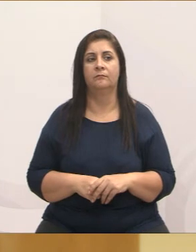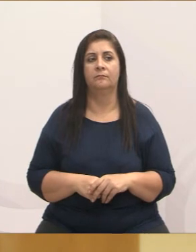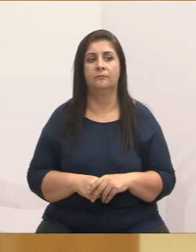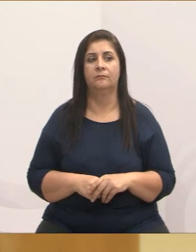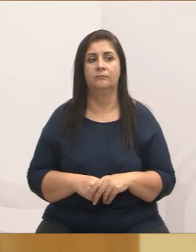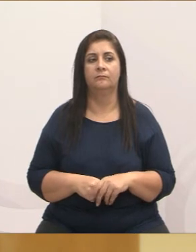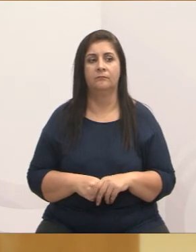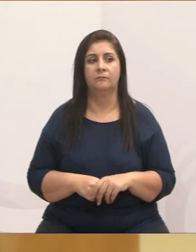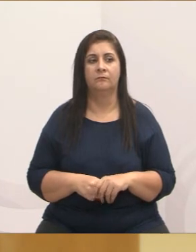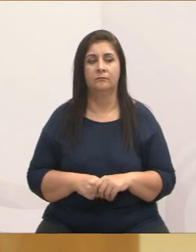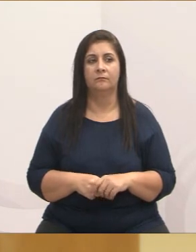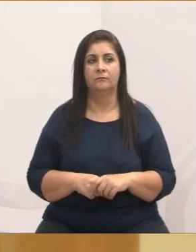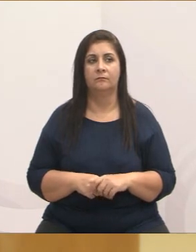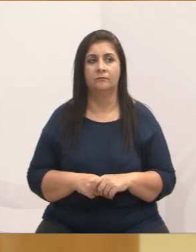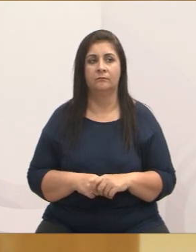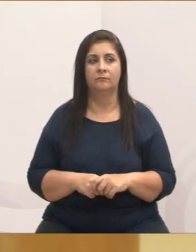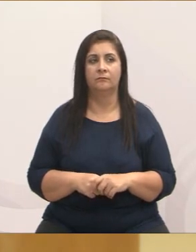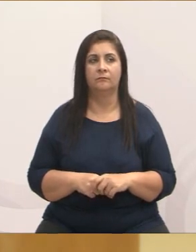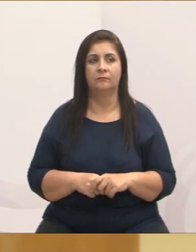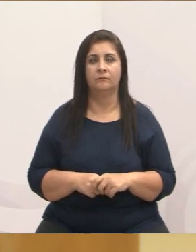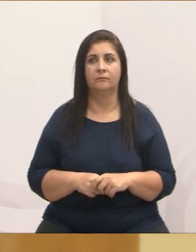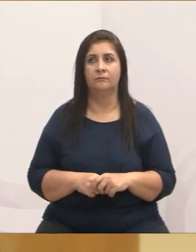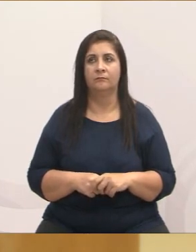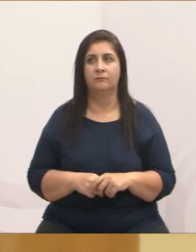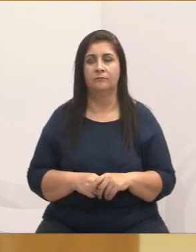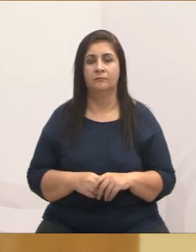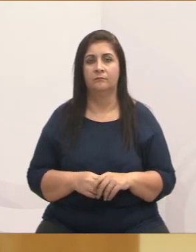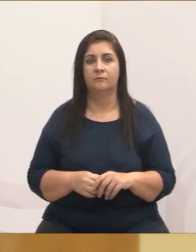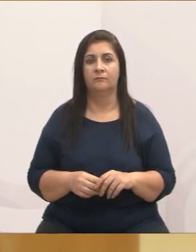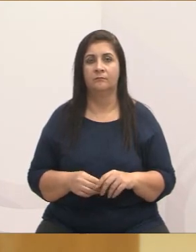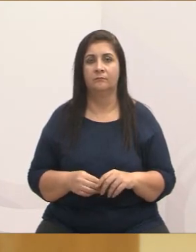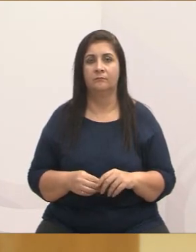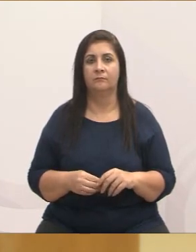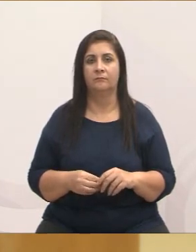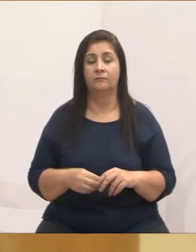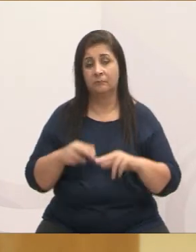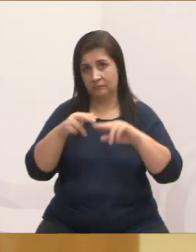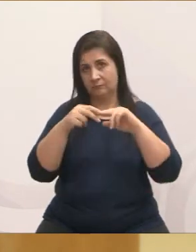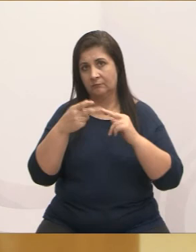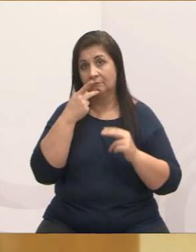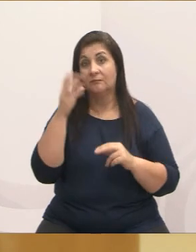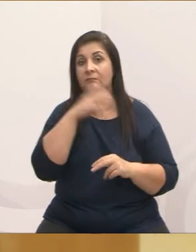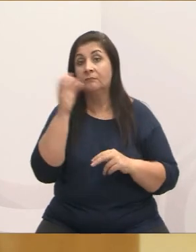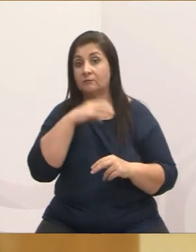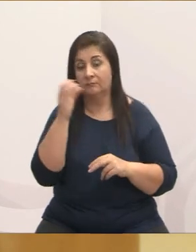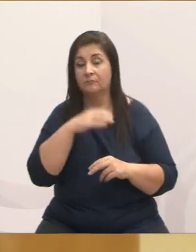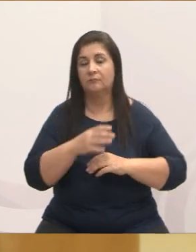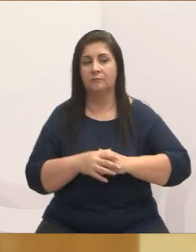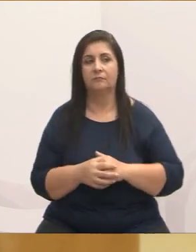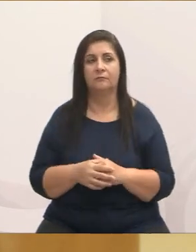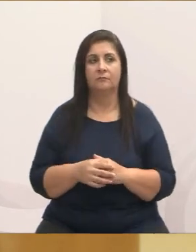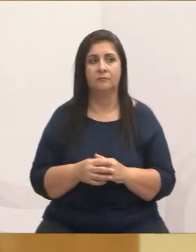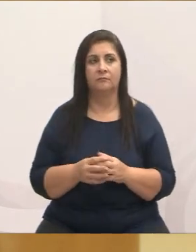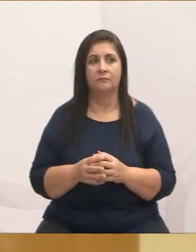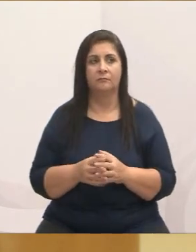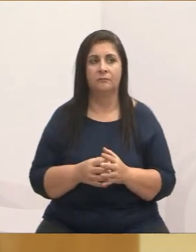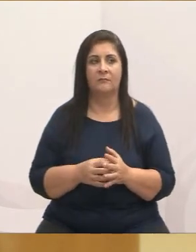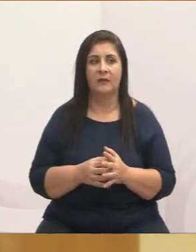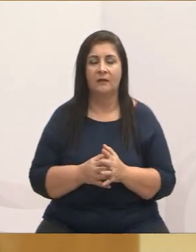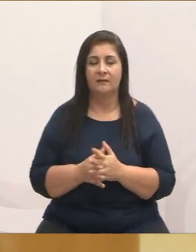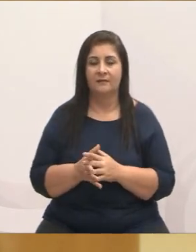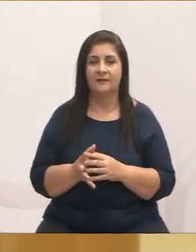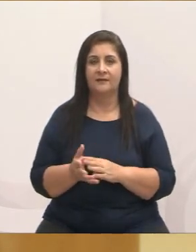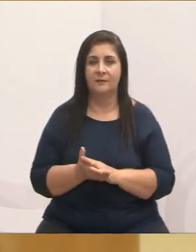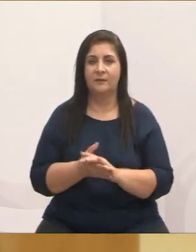as pessoas vão ficar bem satisfeitas. Ó, meu horário já está acabando, gente. Por isso que eu falei rápido, tá? Para dar tempo de falar tudo. Se eu fosse falar calmamente,